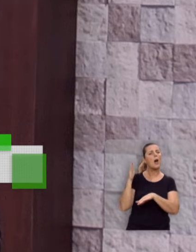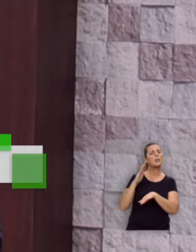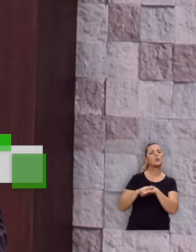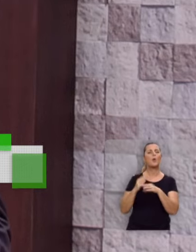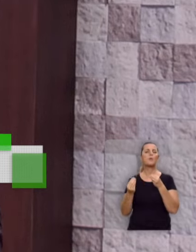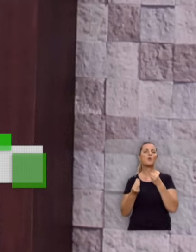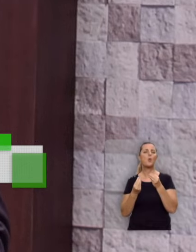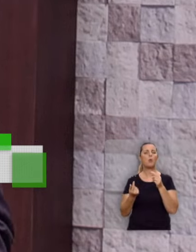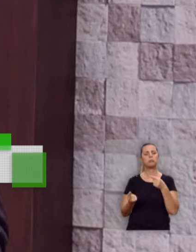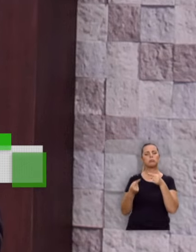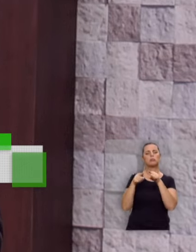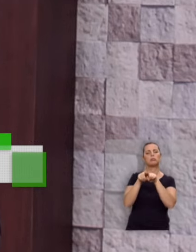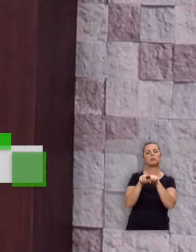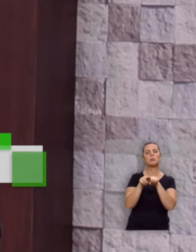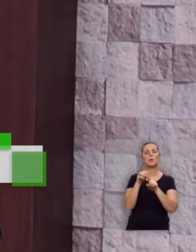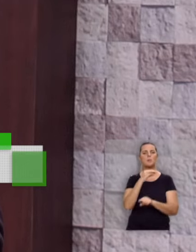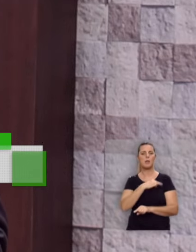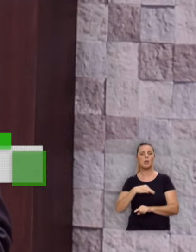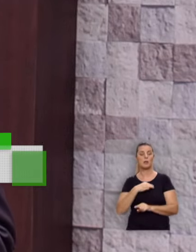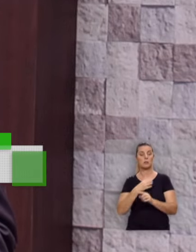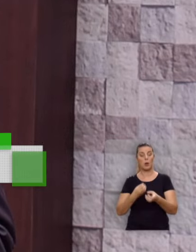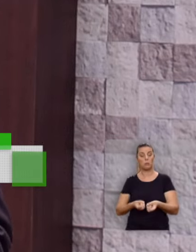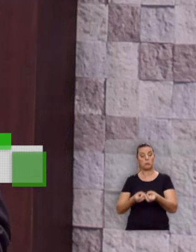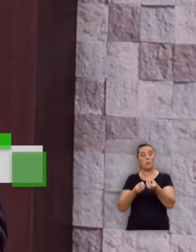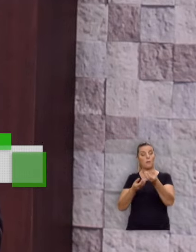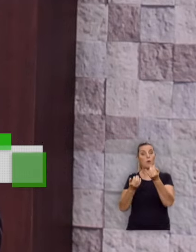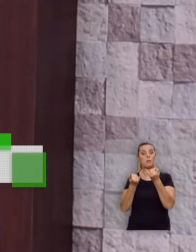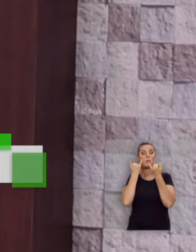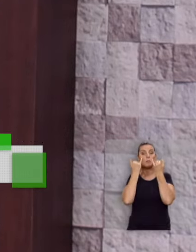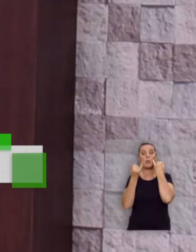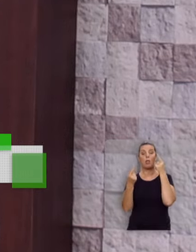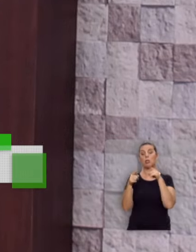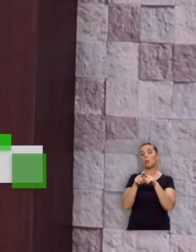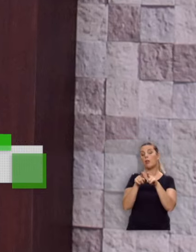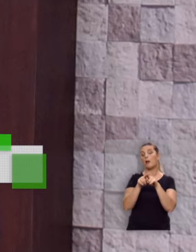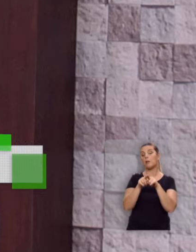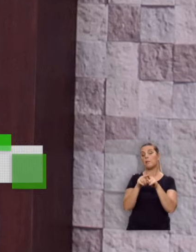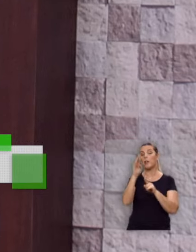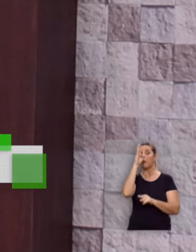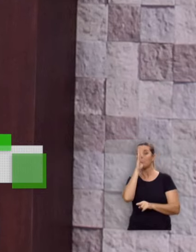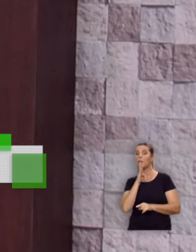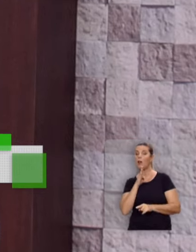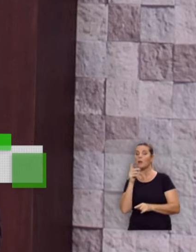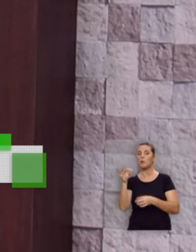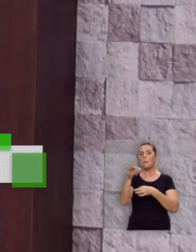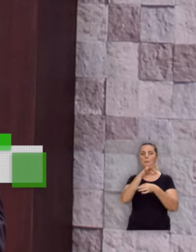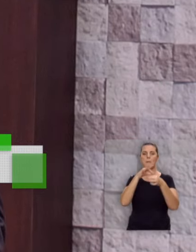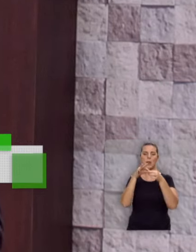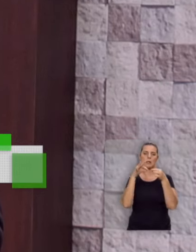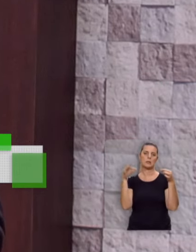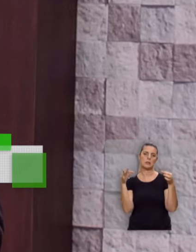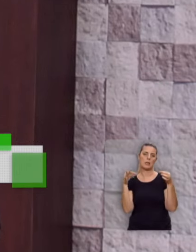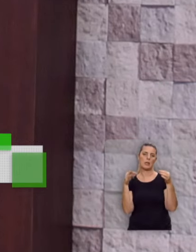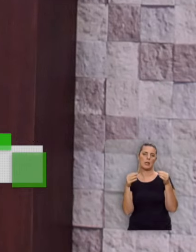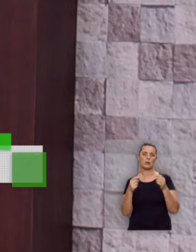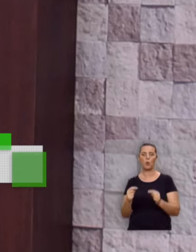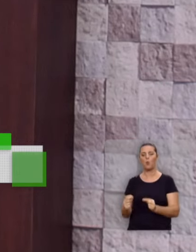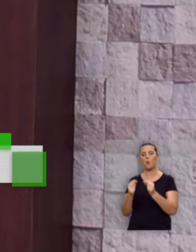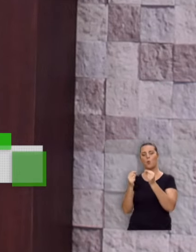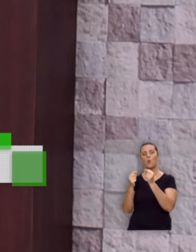mais sobre como ser um parceiro em missão, a gente vai te mandar todas as informações e a gente também vai te mandar gratuitamente um presente.